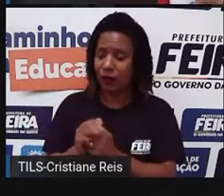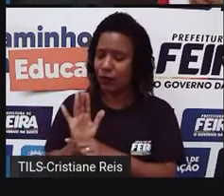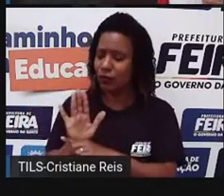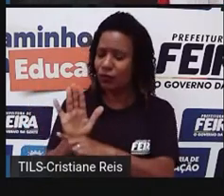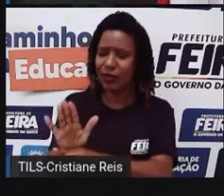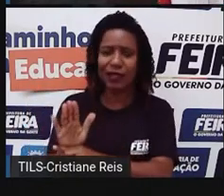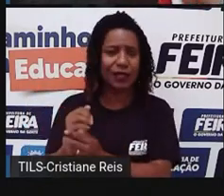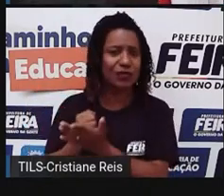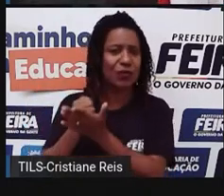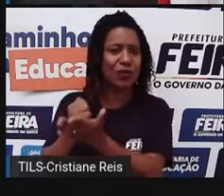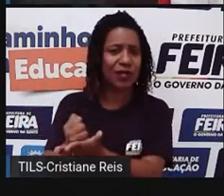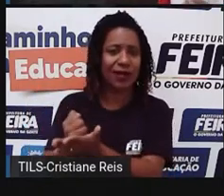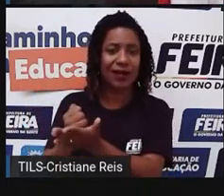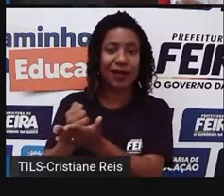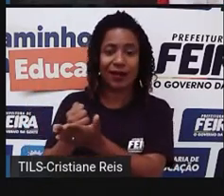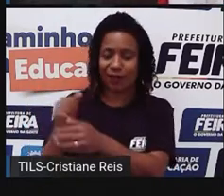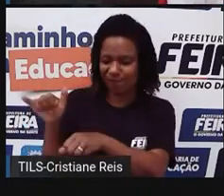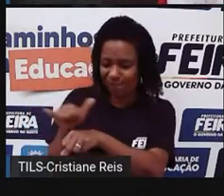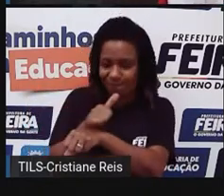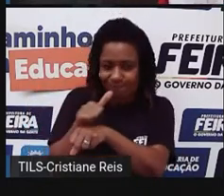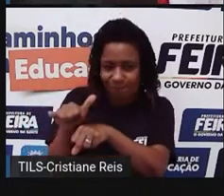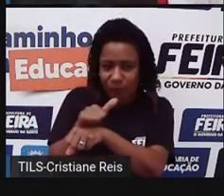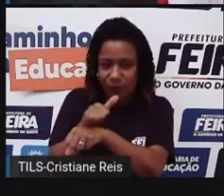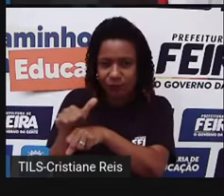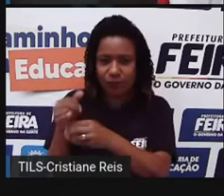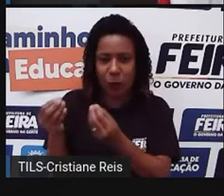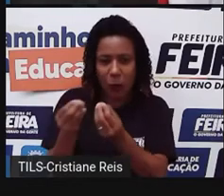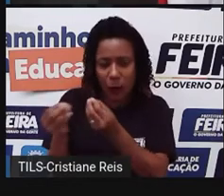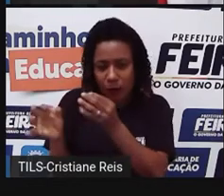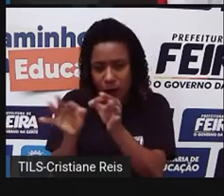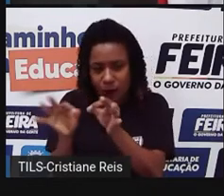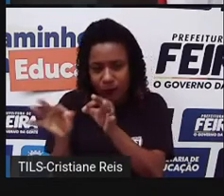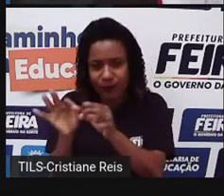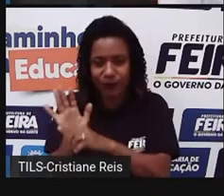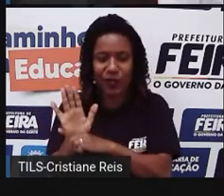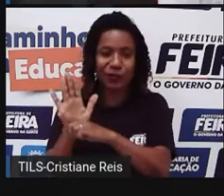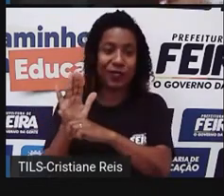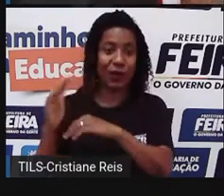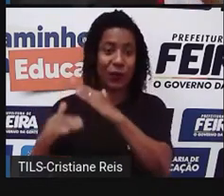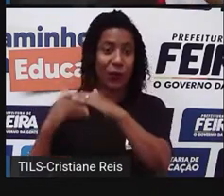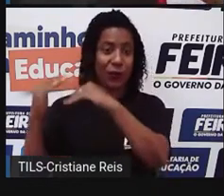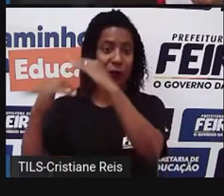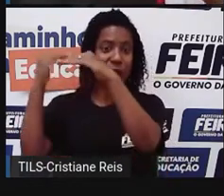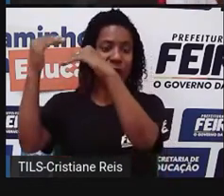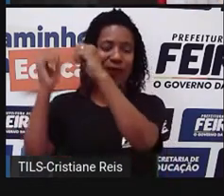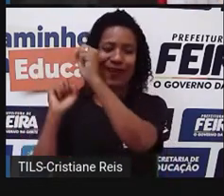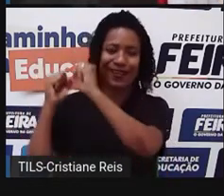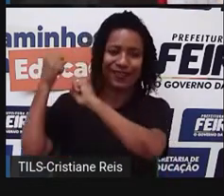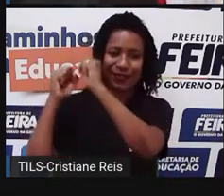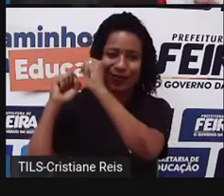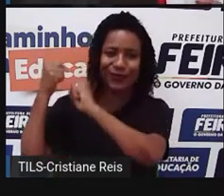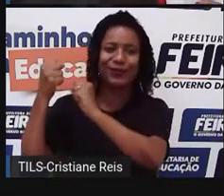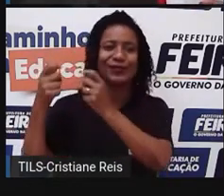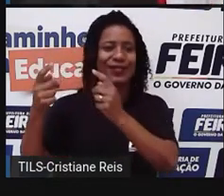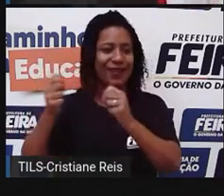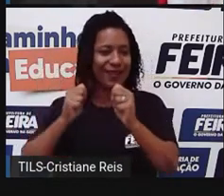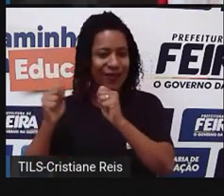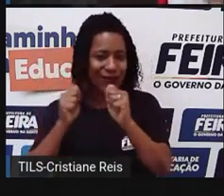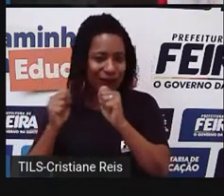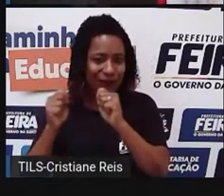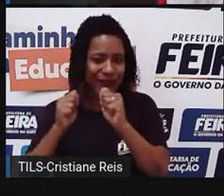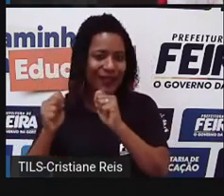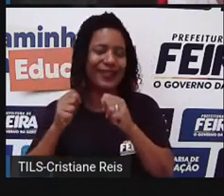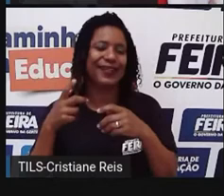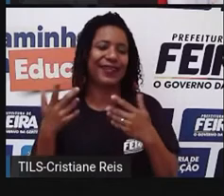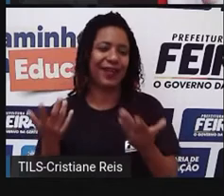Quais são as estratégias que eu vou utilizar para atingir o desenvolvimento industrial, o desenvolvimento econômico, né, de modo geral,